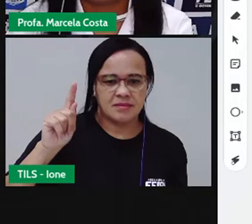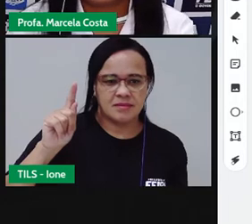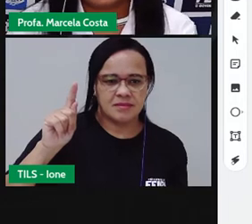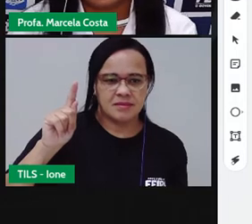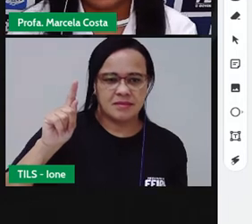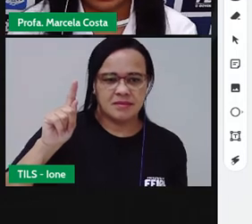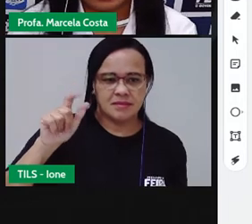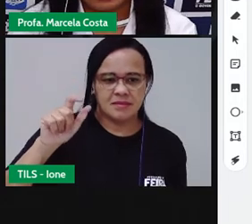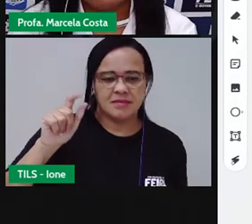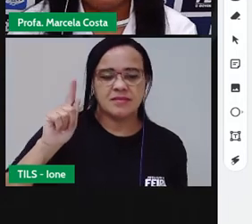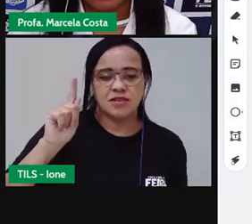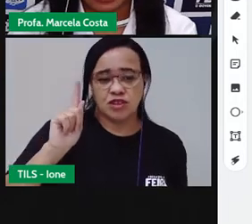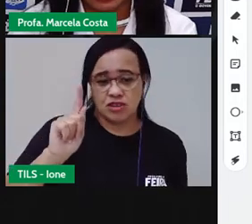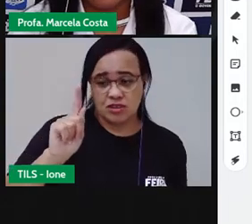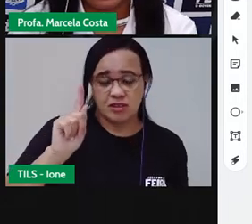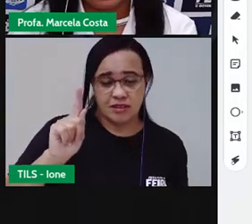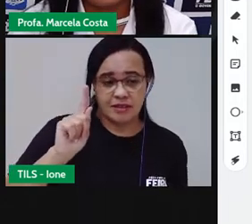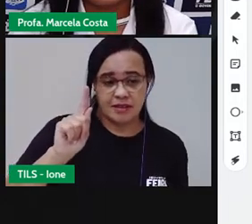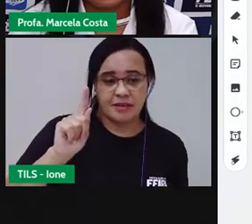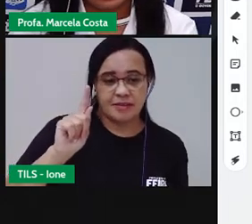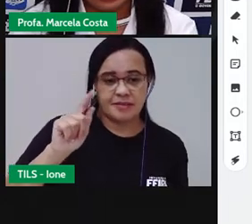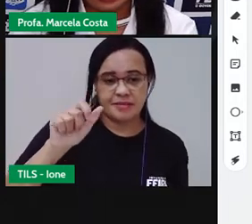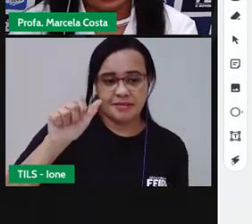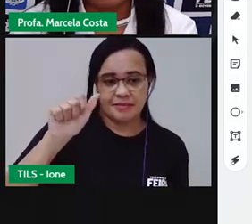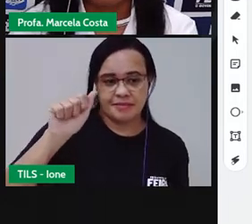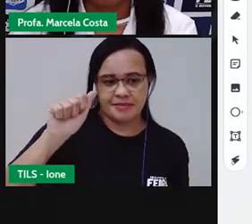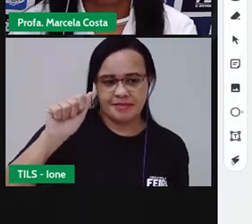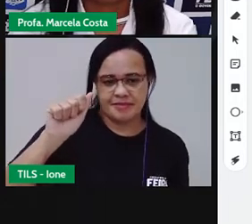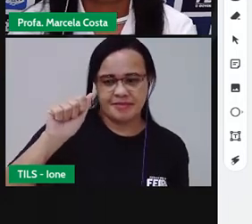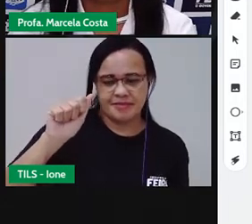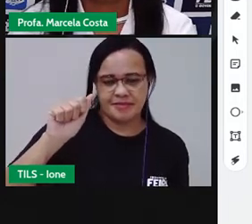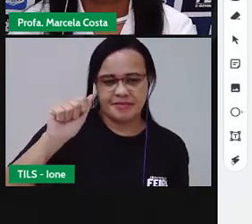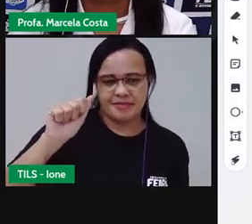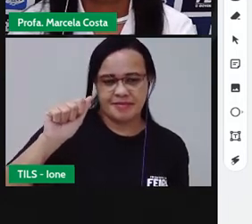Letra G. Agora, letra A.